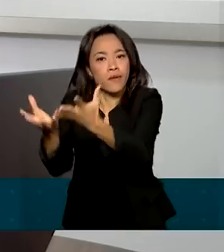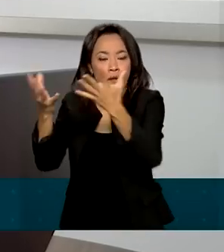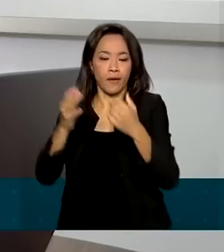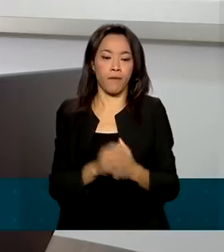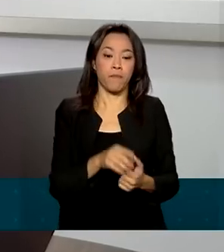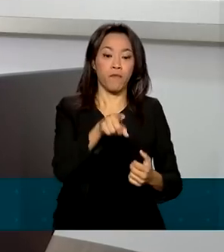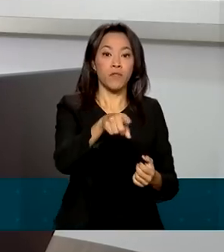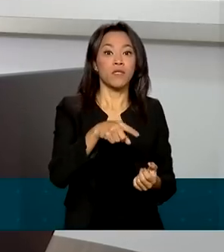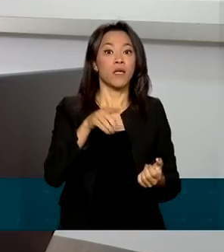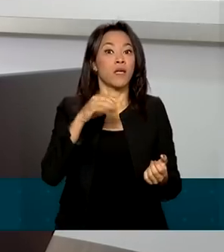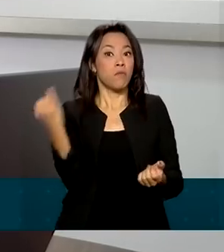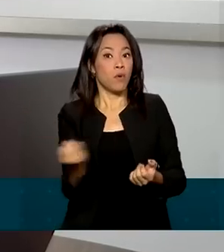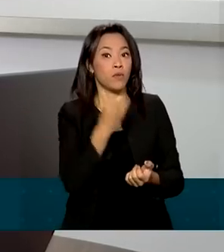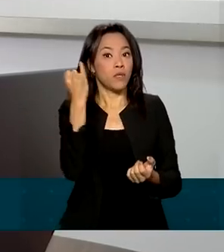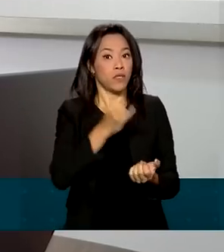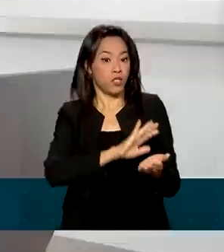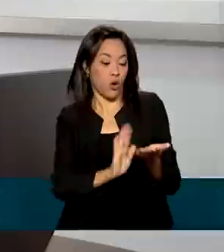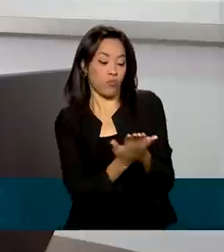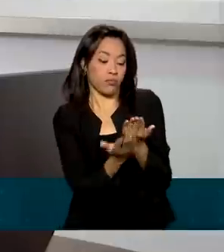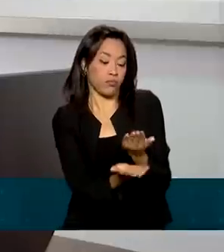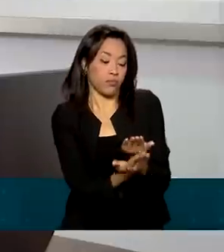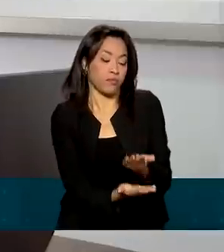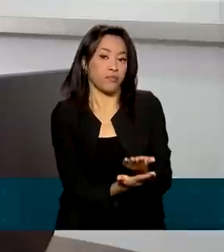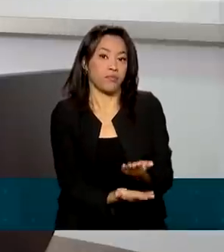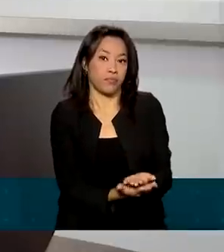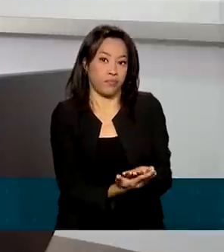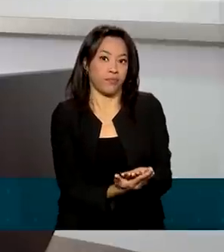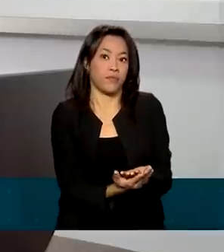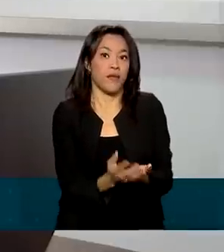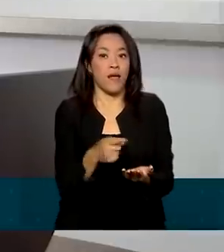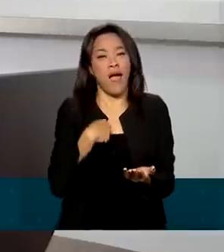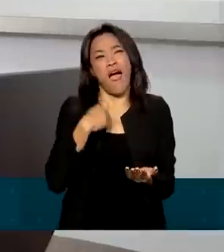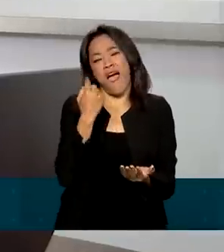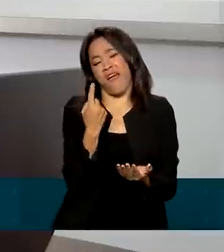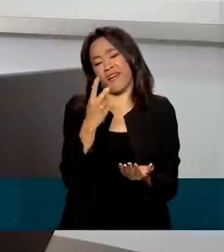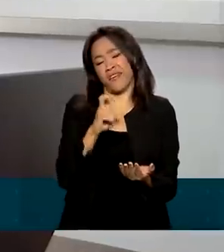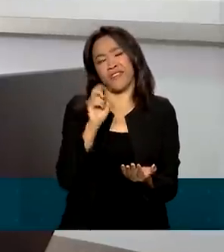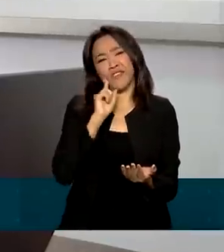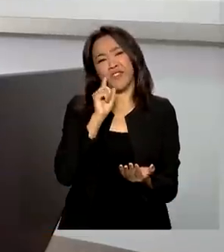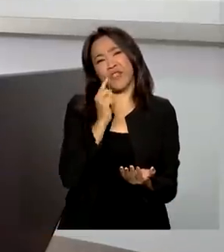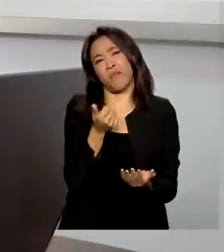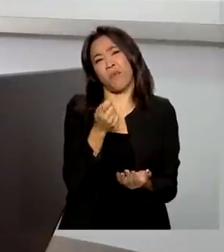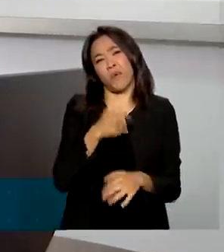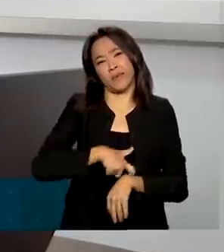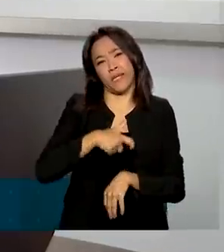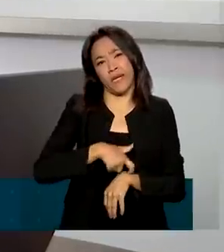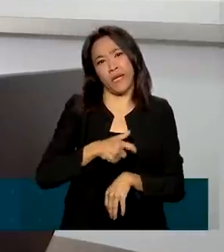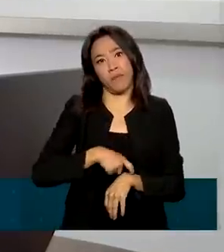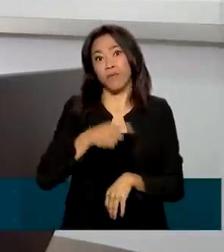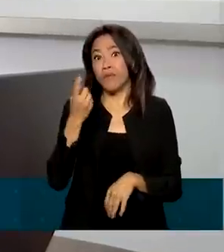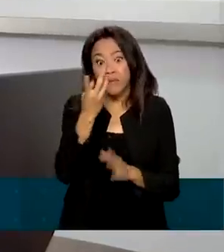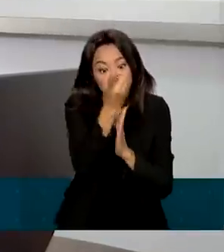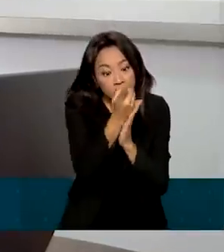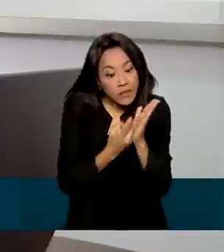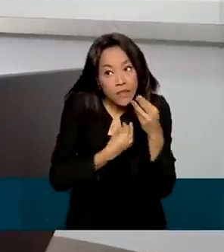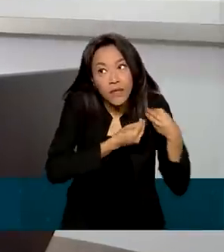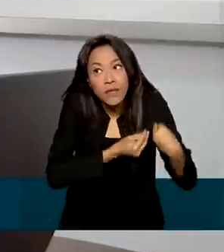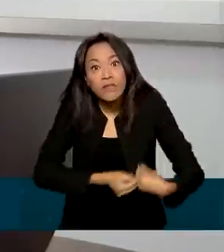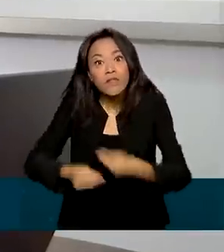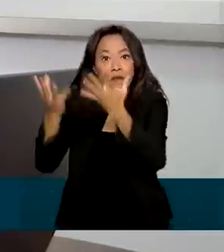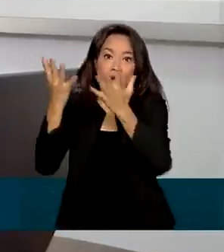as suas notas fiscais para ter um controle. Quem acha que 15 dias é pouco tempo ainda, o importante é que você envie a sua declaração.